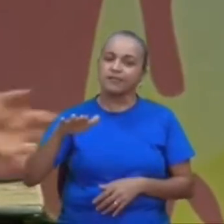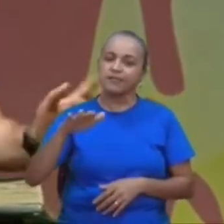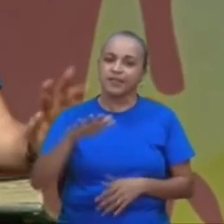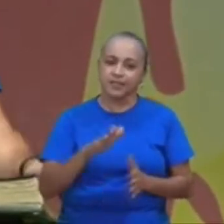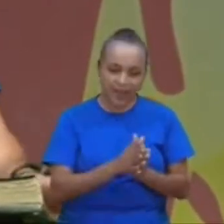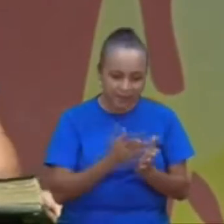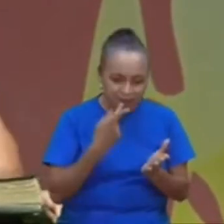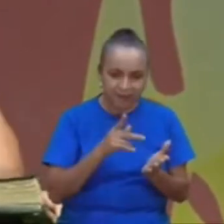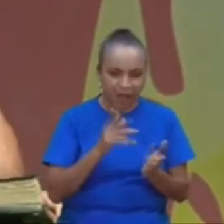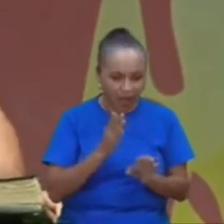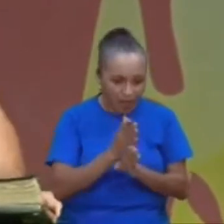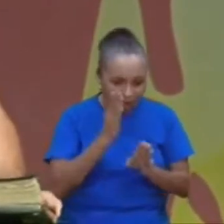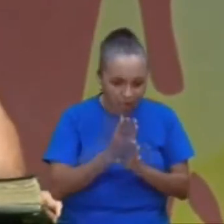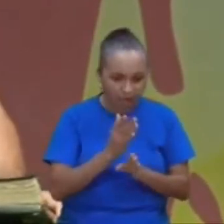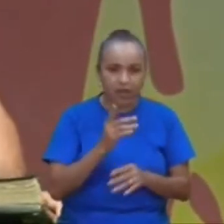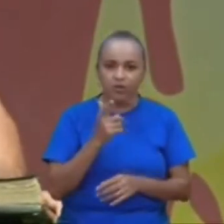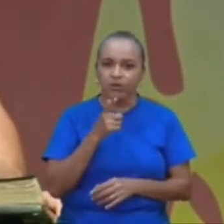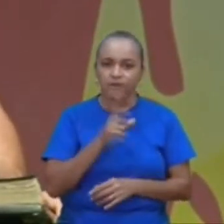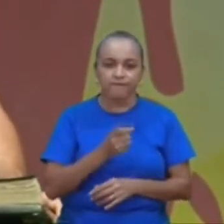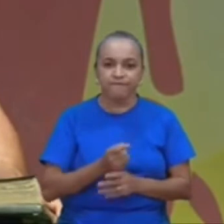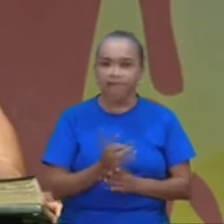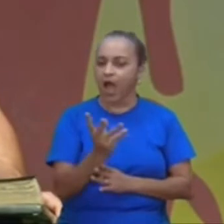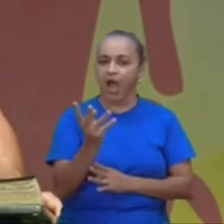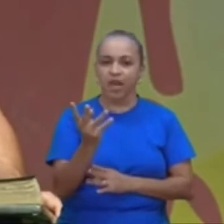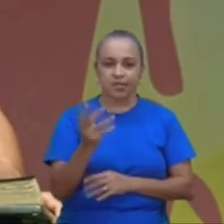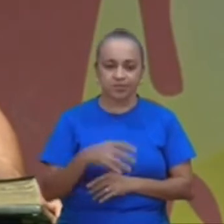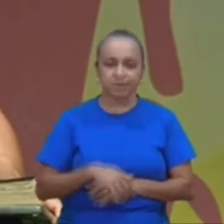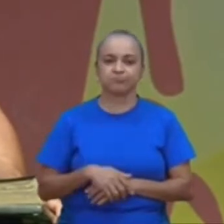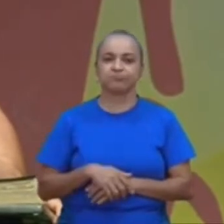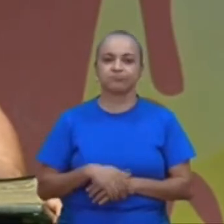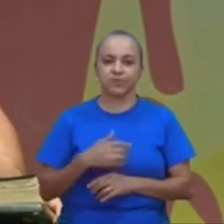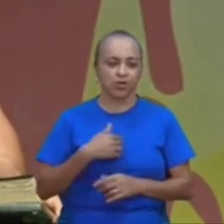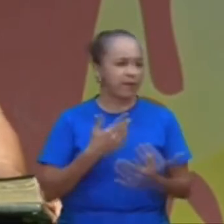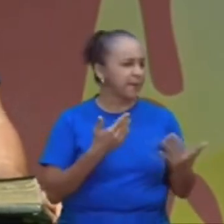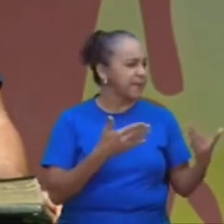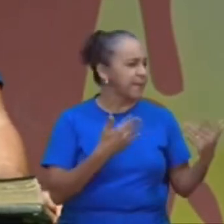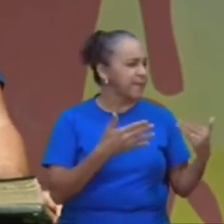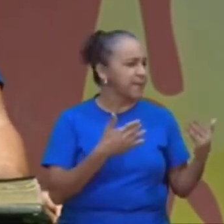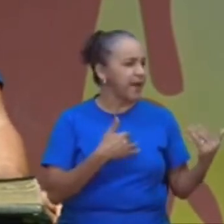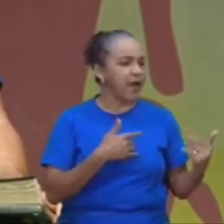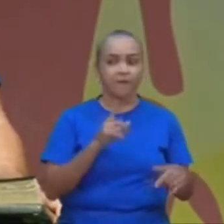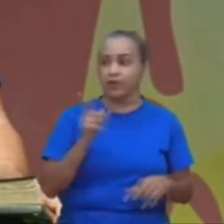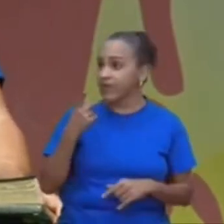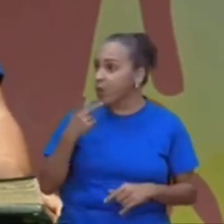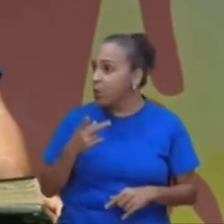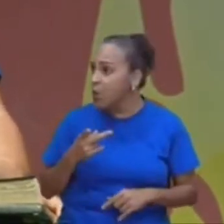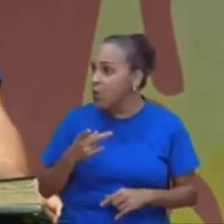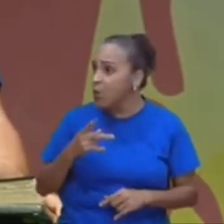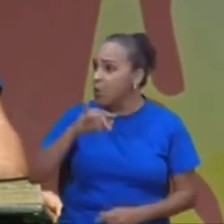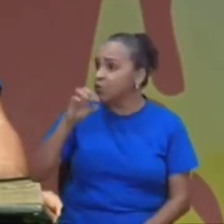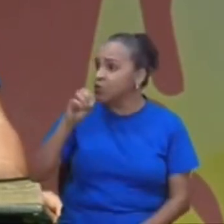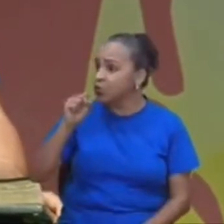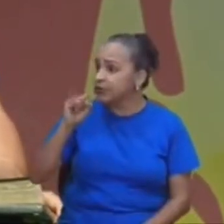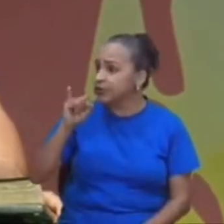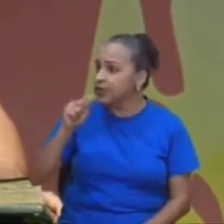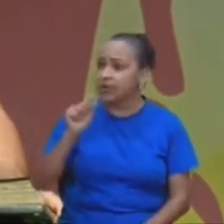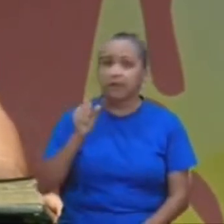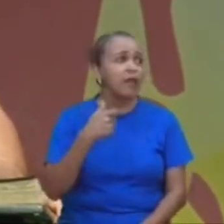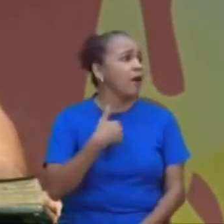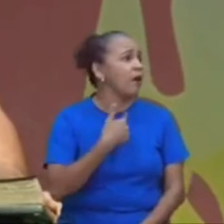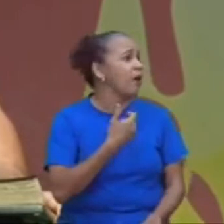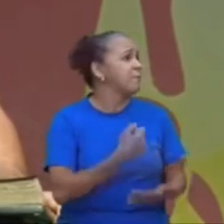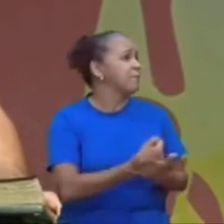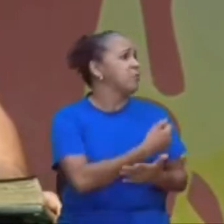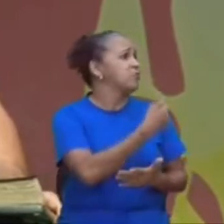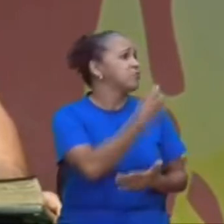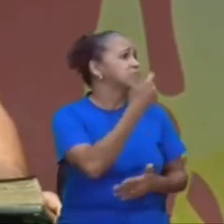consegui, nem esgotar a lista, quando eu estava falando, com alguém, sobre essa mensagem, você falou do Josias, eu lembrei do Josias, mas não falei